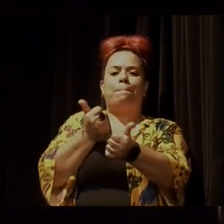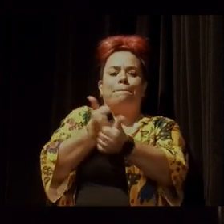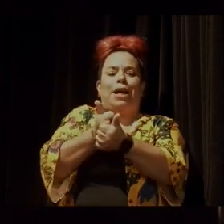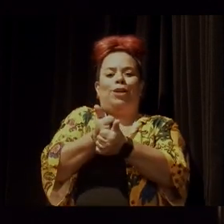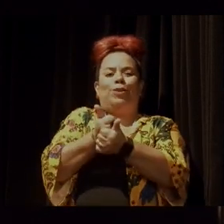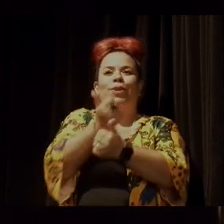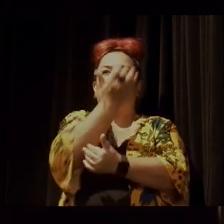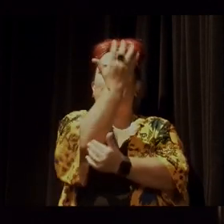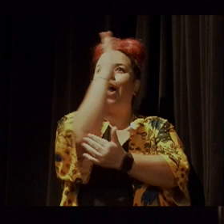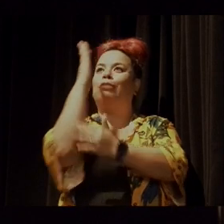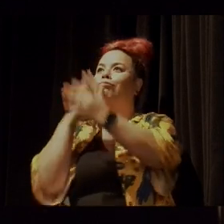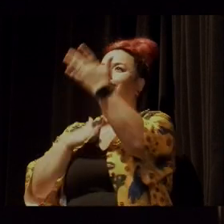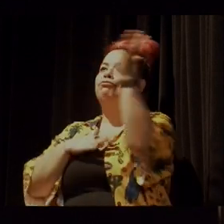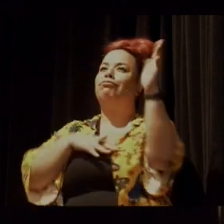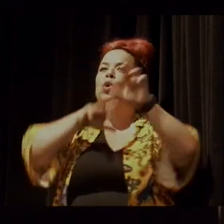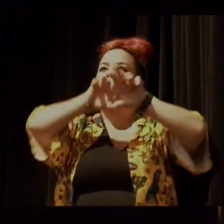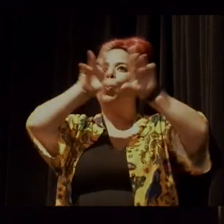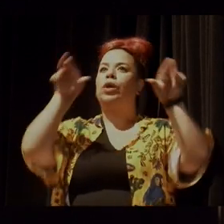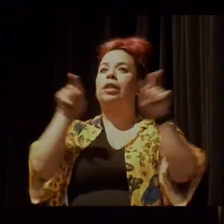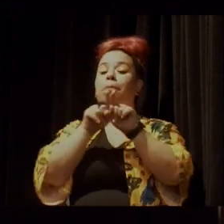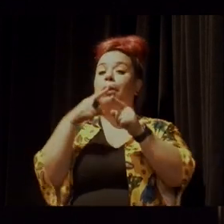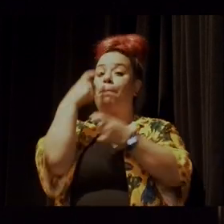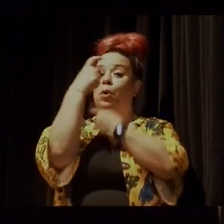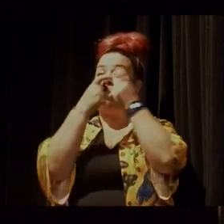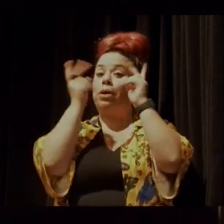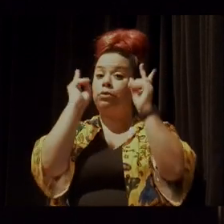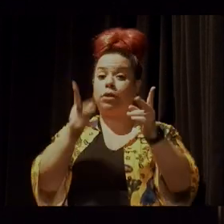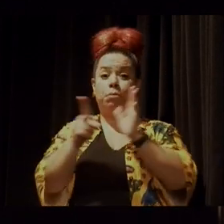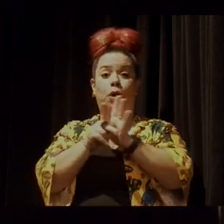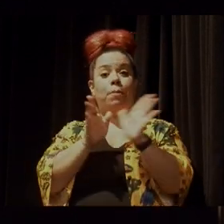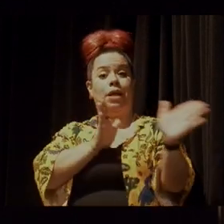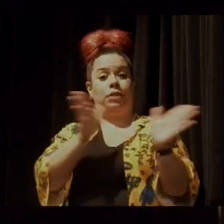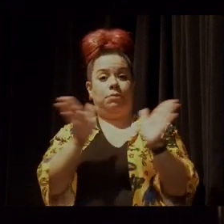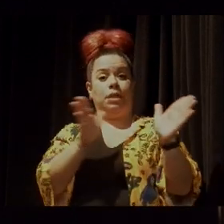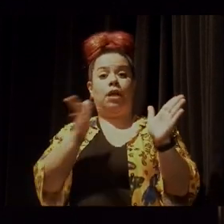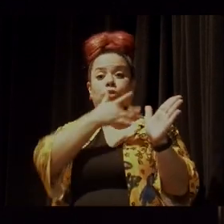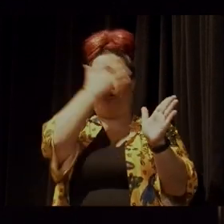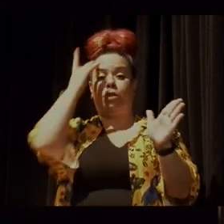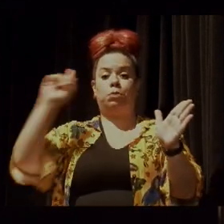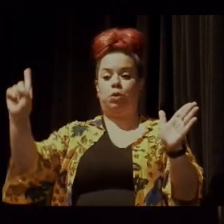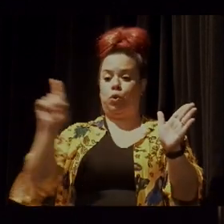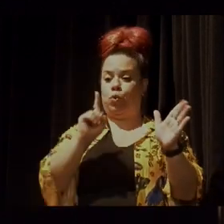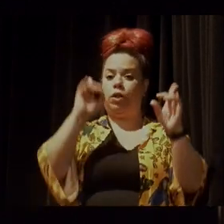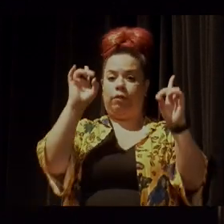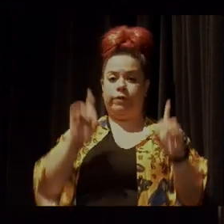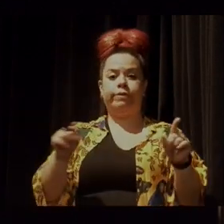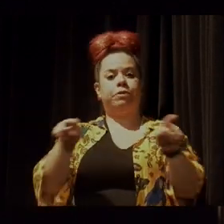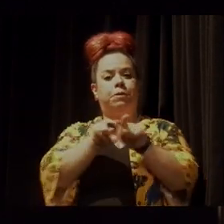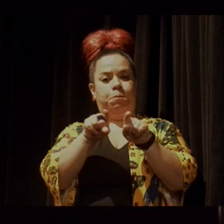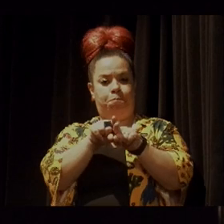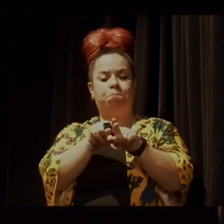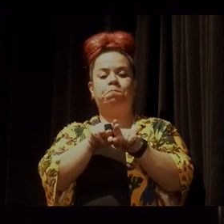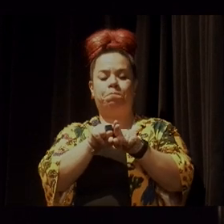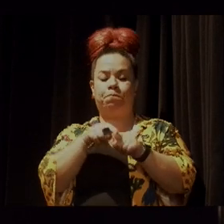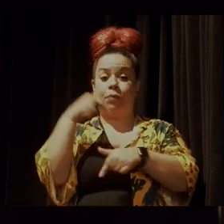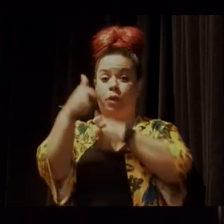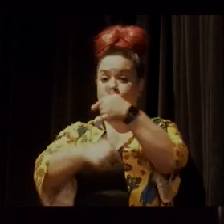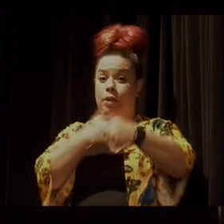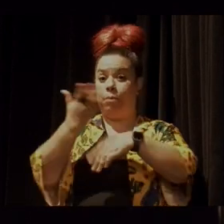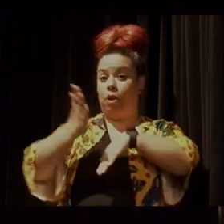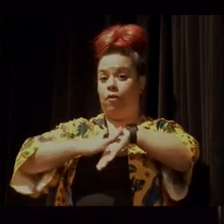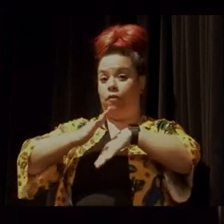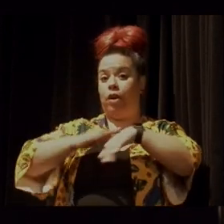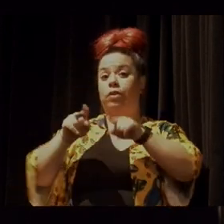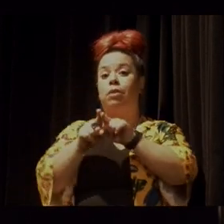natureza, tendo uma preocupação com a acessibilidade, as pessoas com deficiência nesse espaço. O trabalho é realizado nos